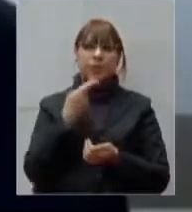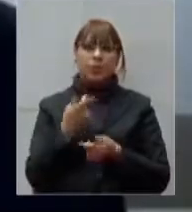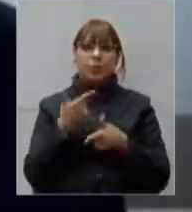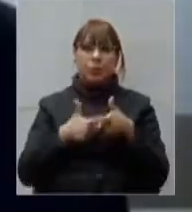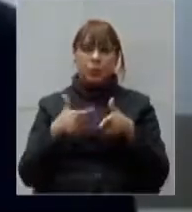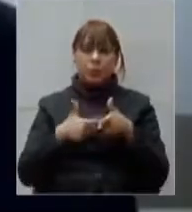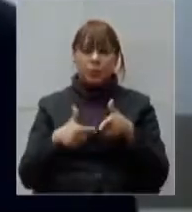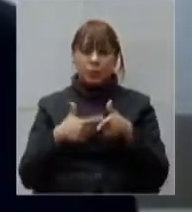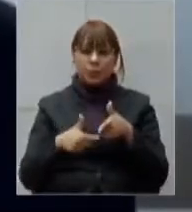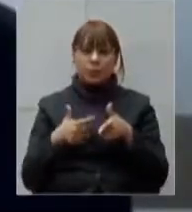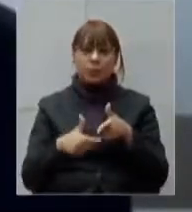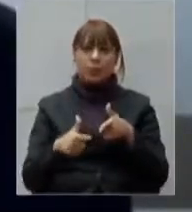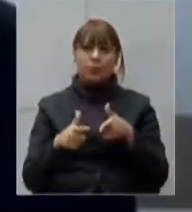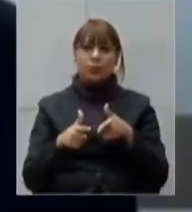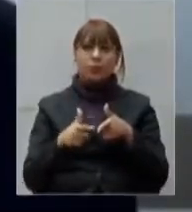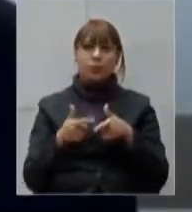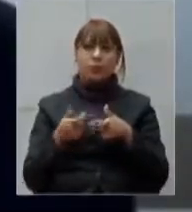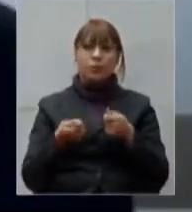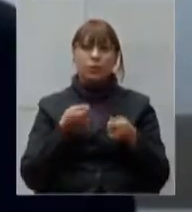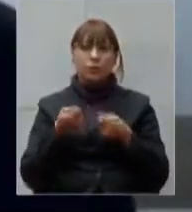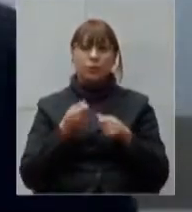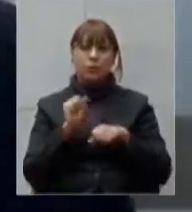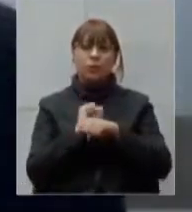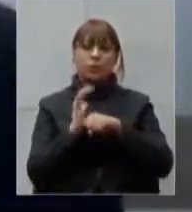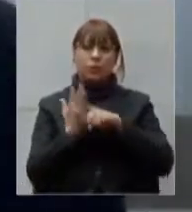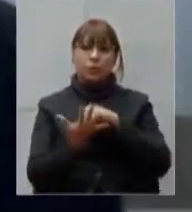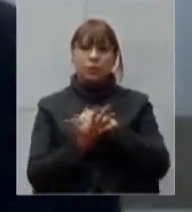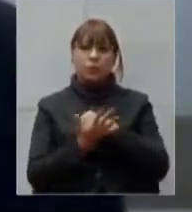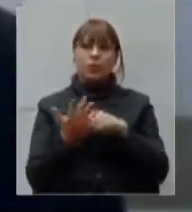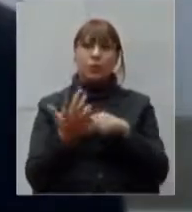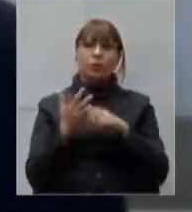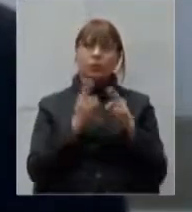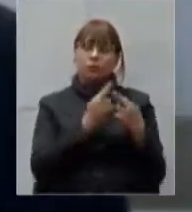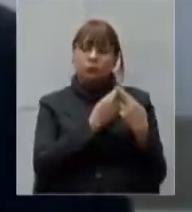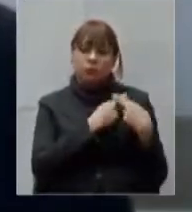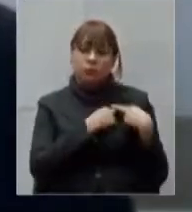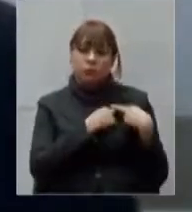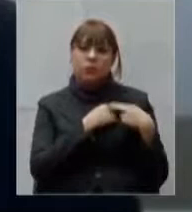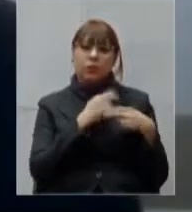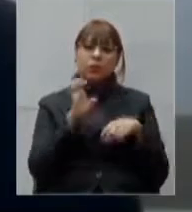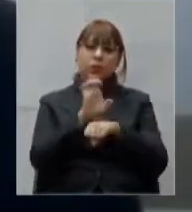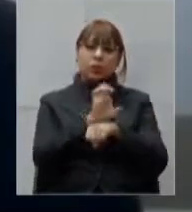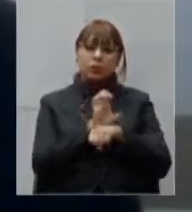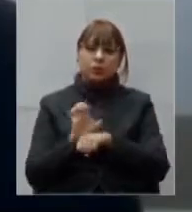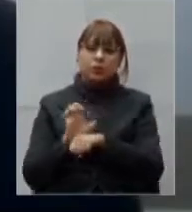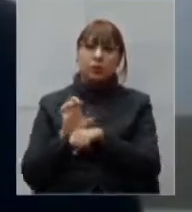administrar Covid é dos estados e dos municípios então uma interferência